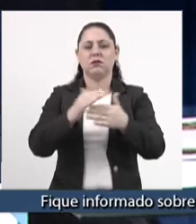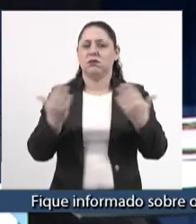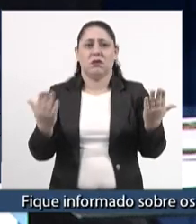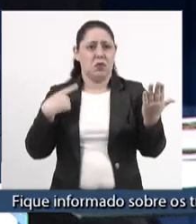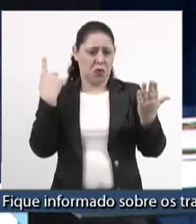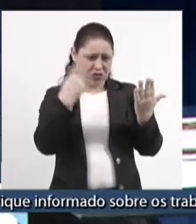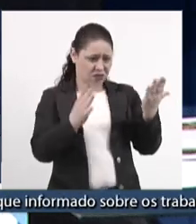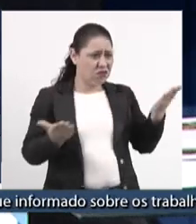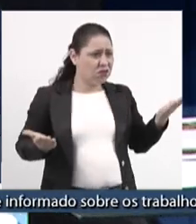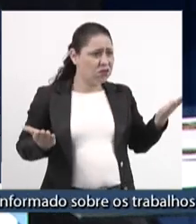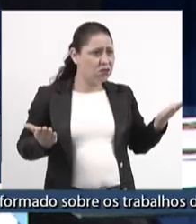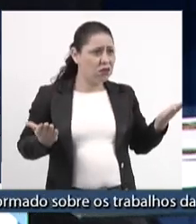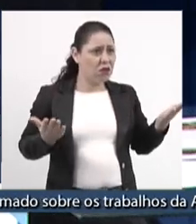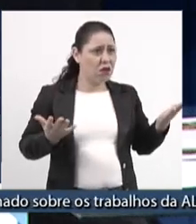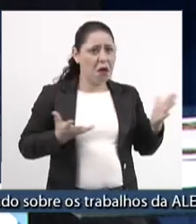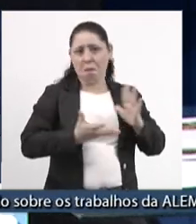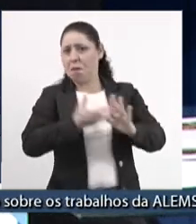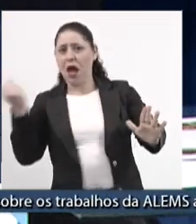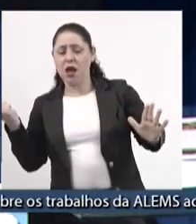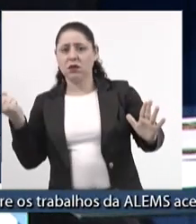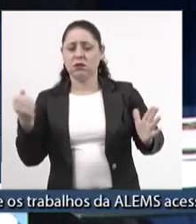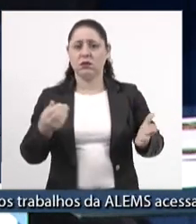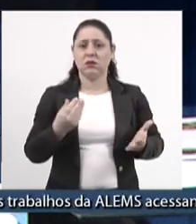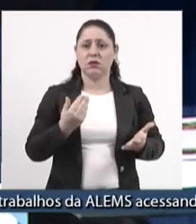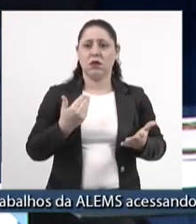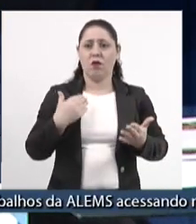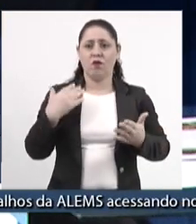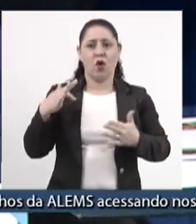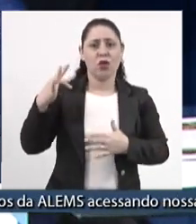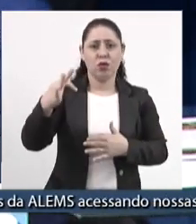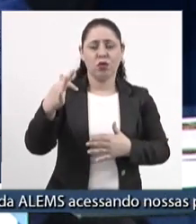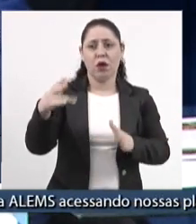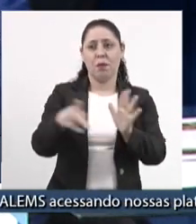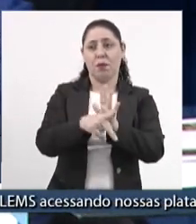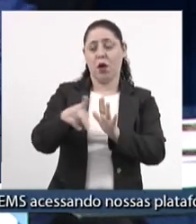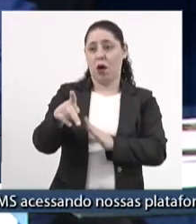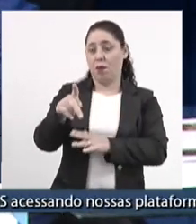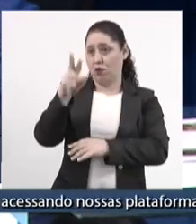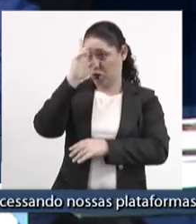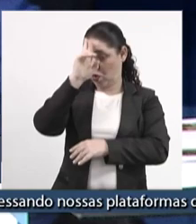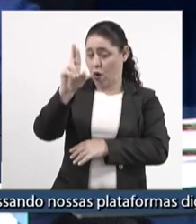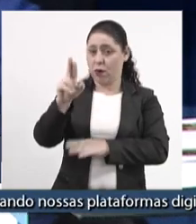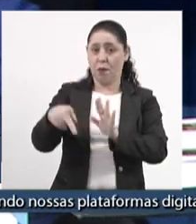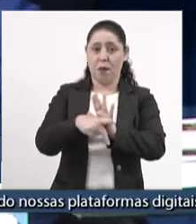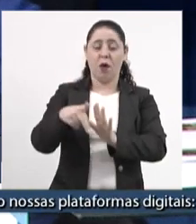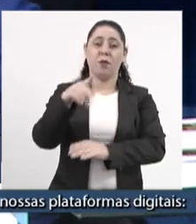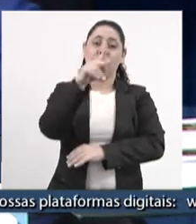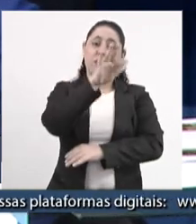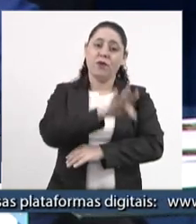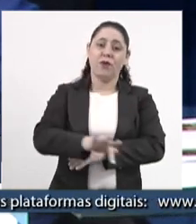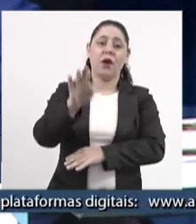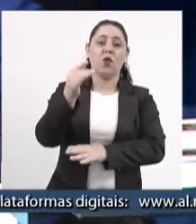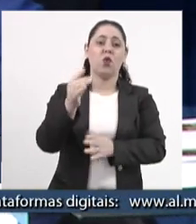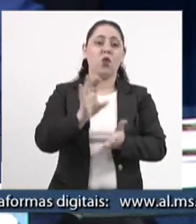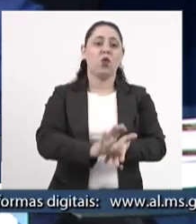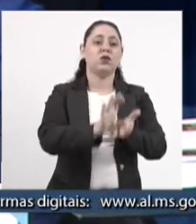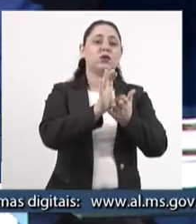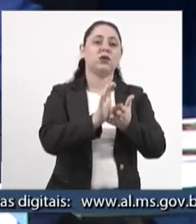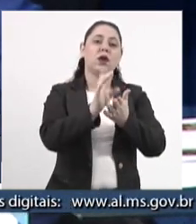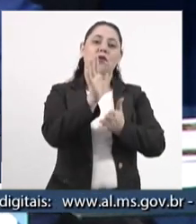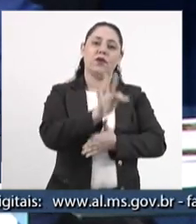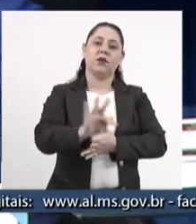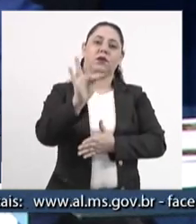é mais seu. Entendeu? Daqui para frente não é mais seu. Daqui para frente pertence lá a esse órgão que vai ser